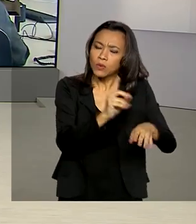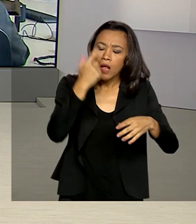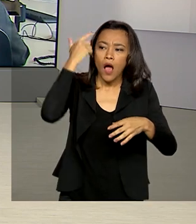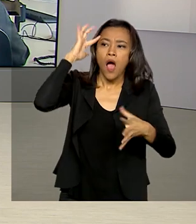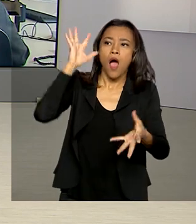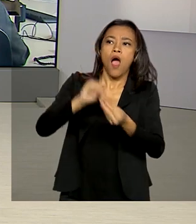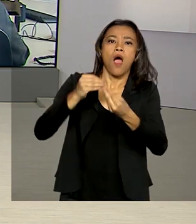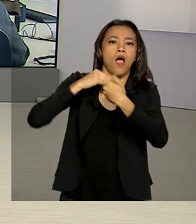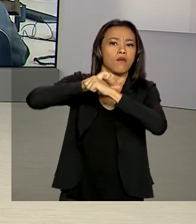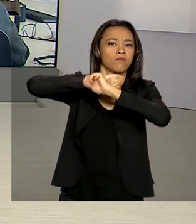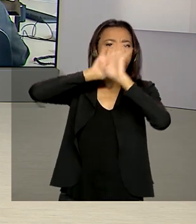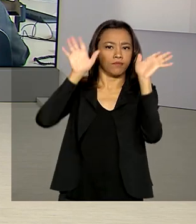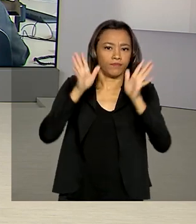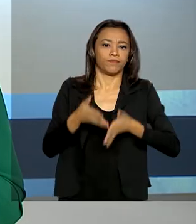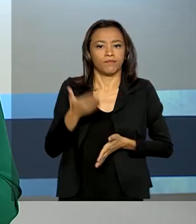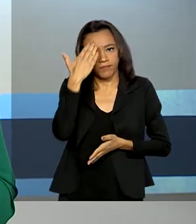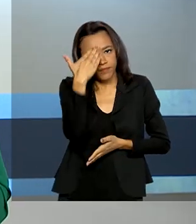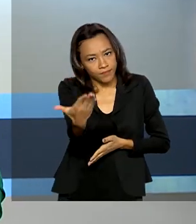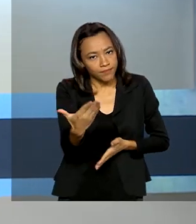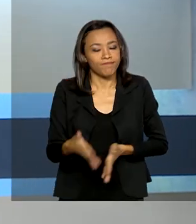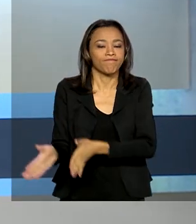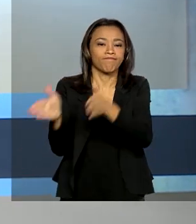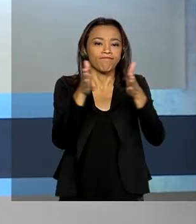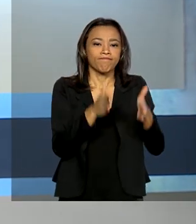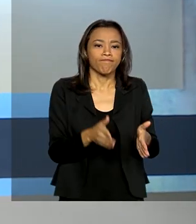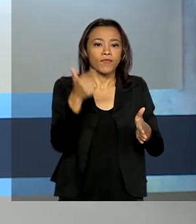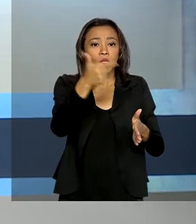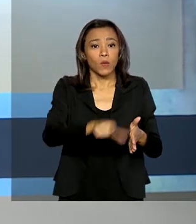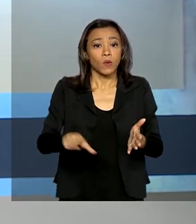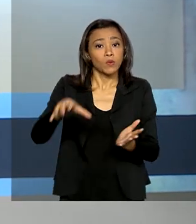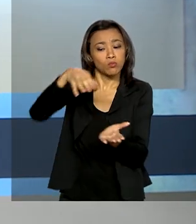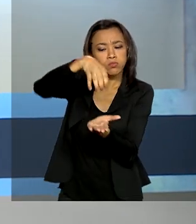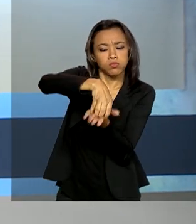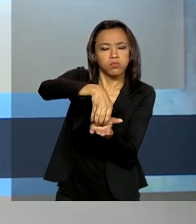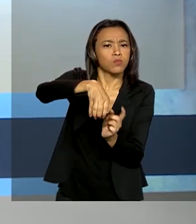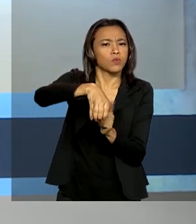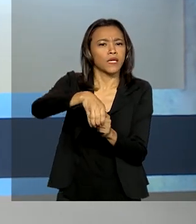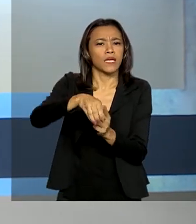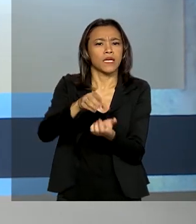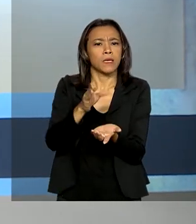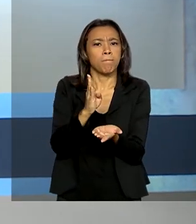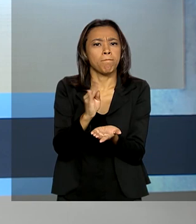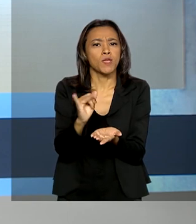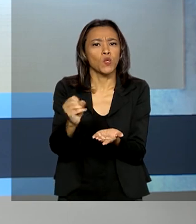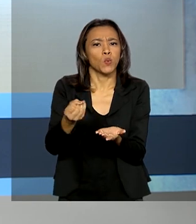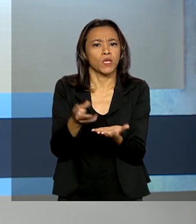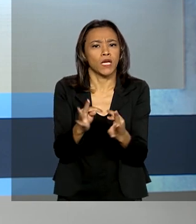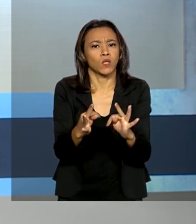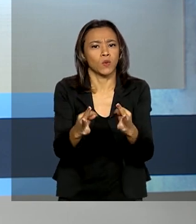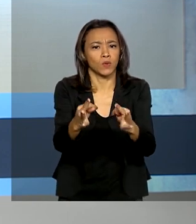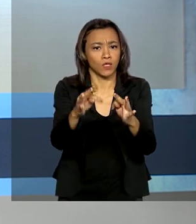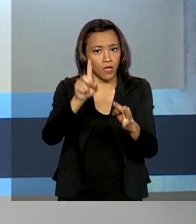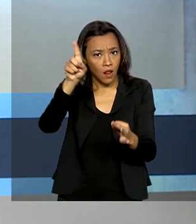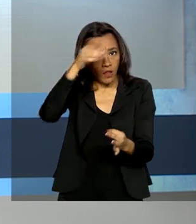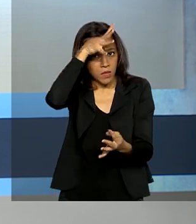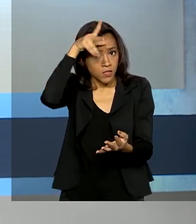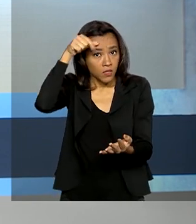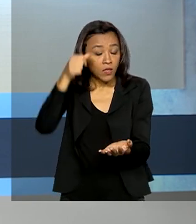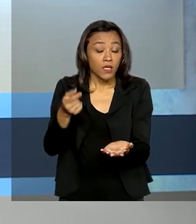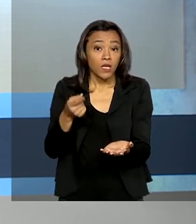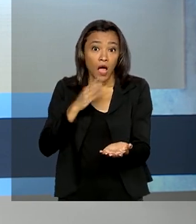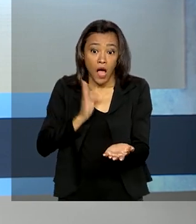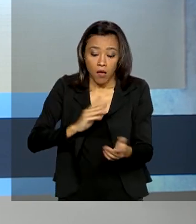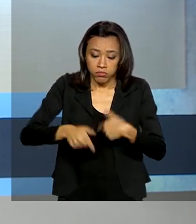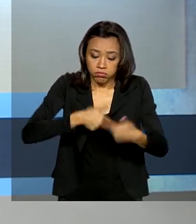pelas suas informações direto do Rio. O Centro de Biotecnologia da Amazônia trabalha para que testes rápidos para o novo